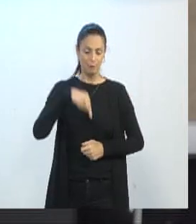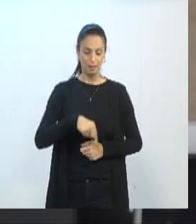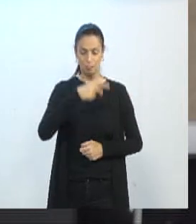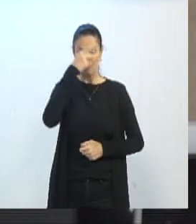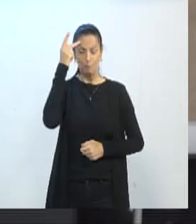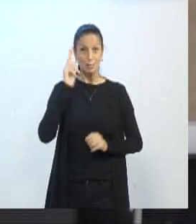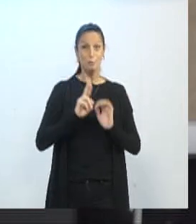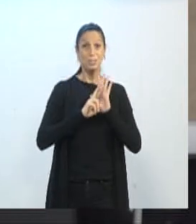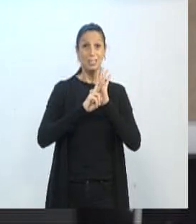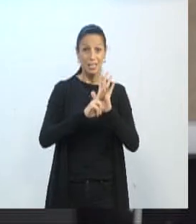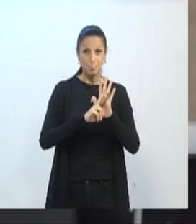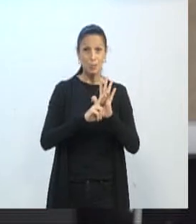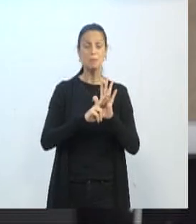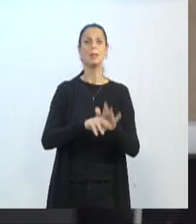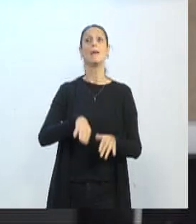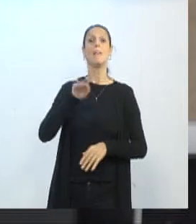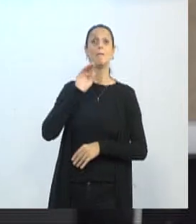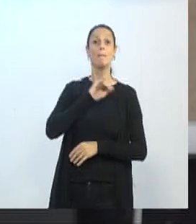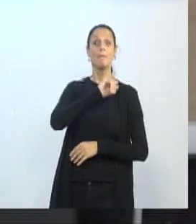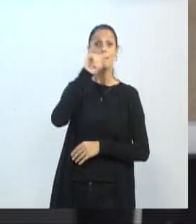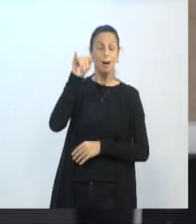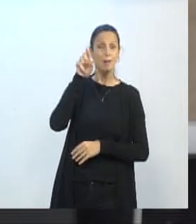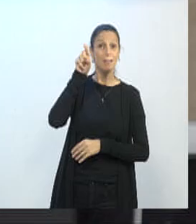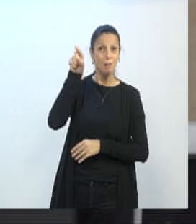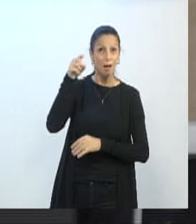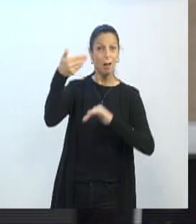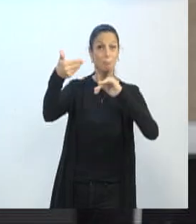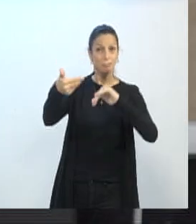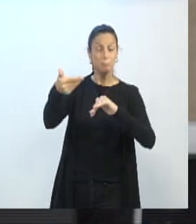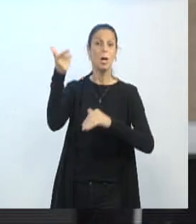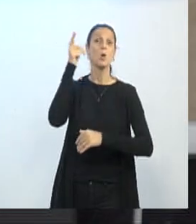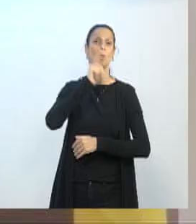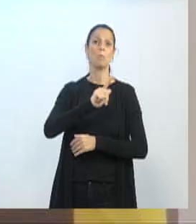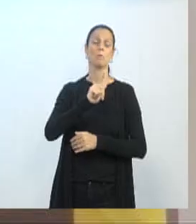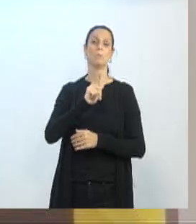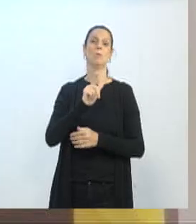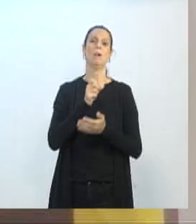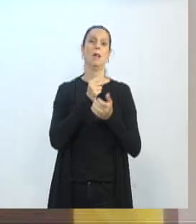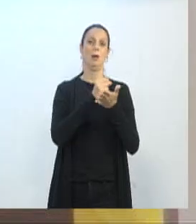condições de colocar sete, oito deputados federais, e não temos isso. Parabéns.